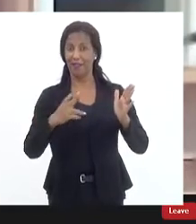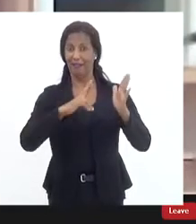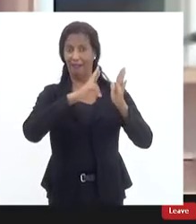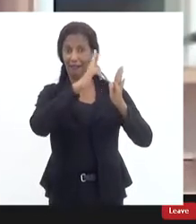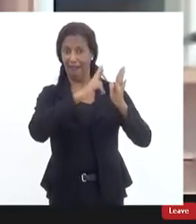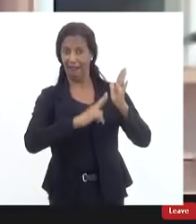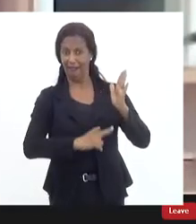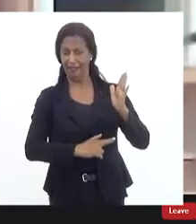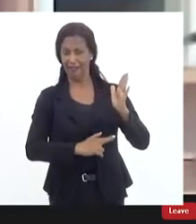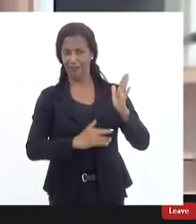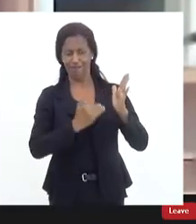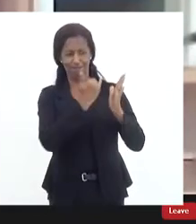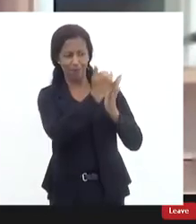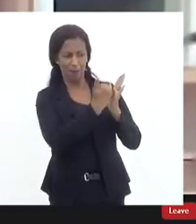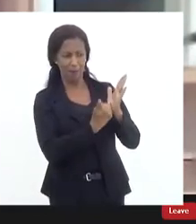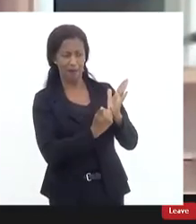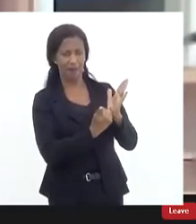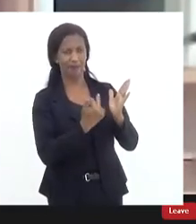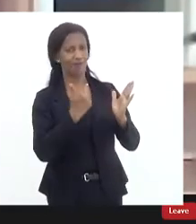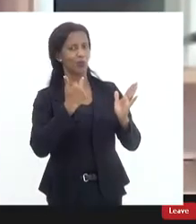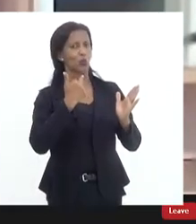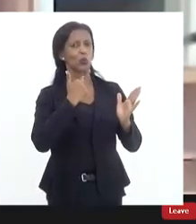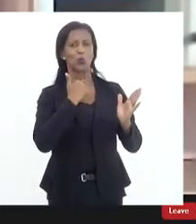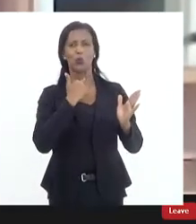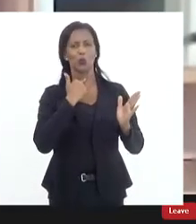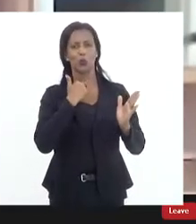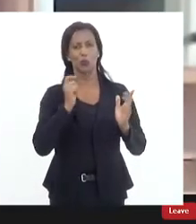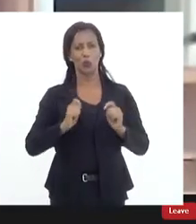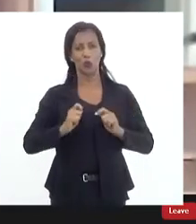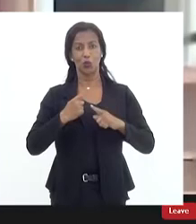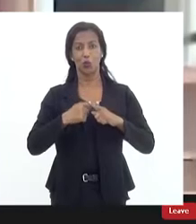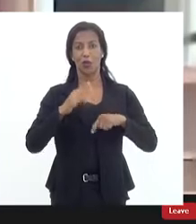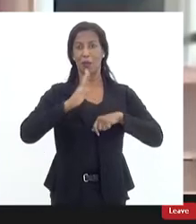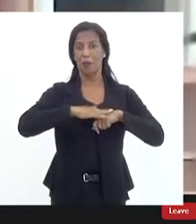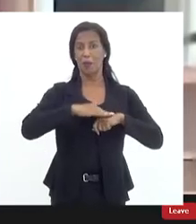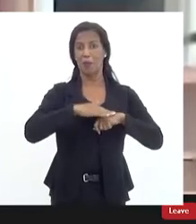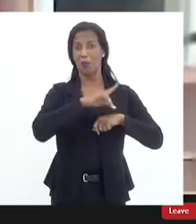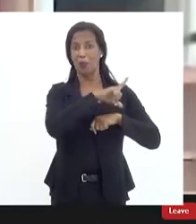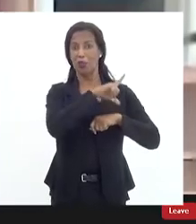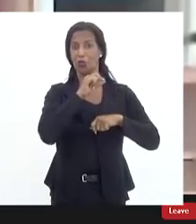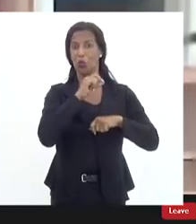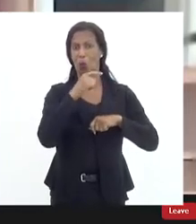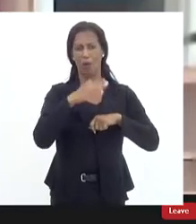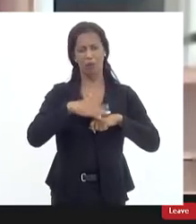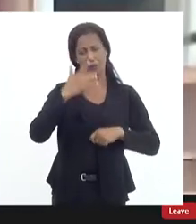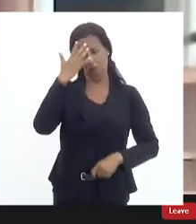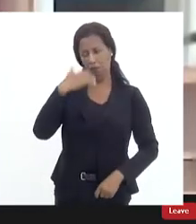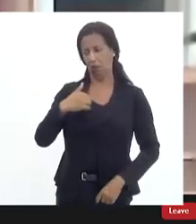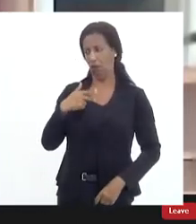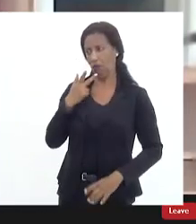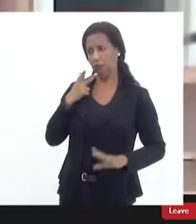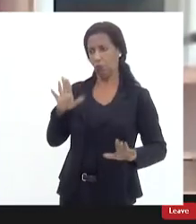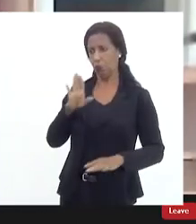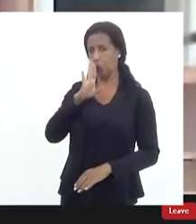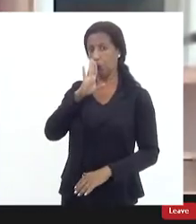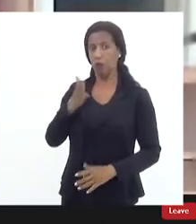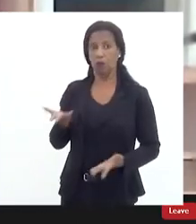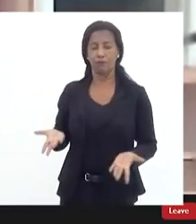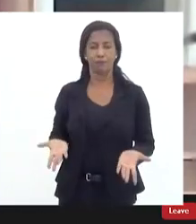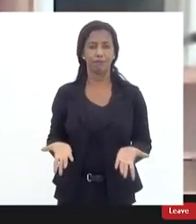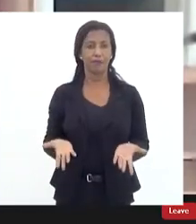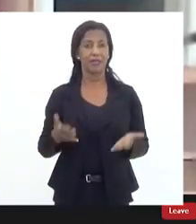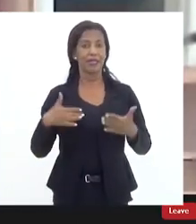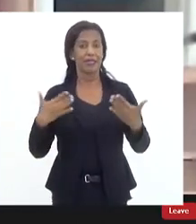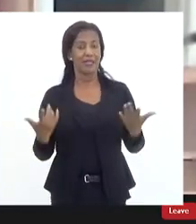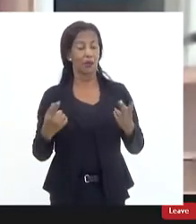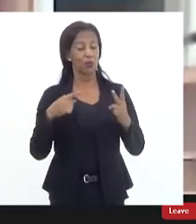isso não é uma possibilidade pela própria opção do denunciante então a